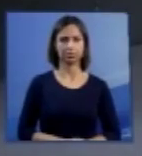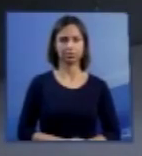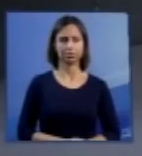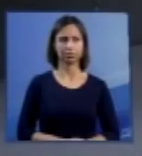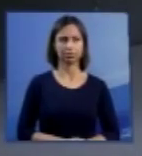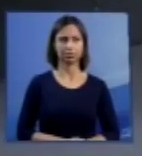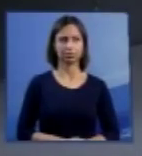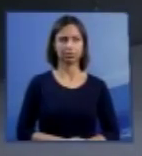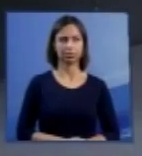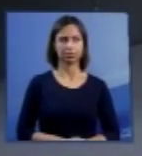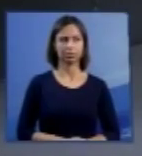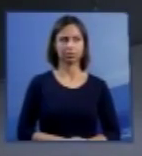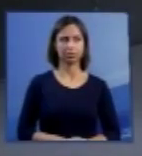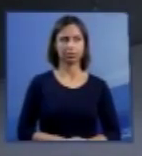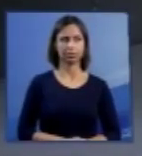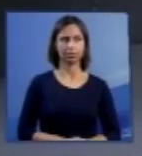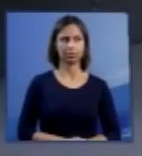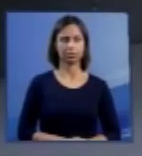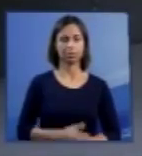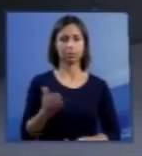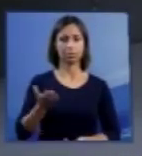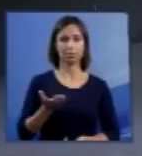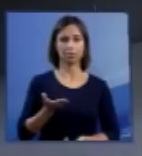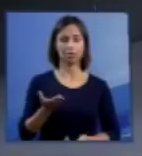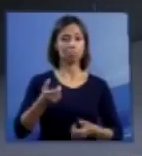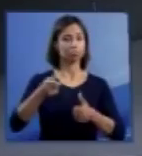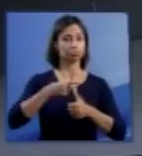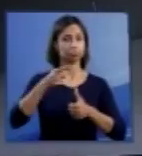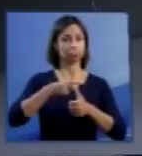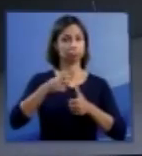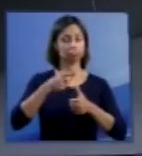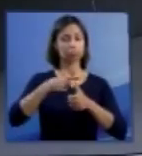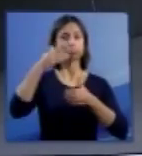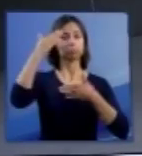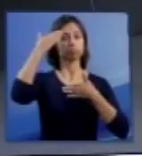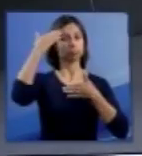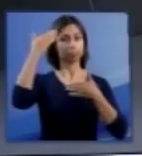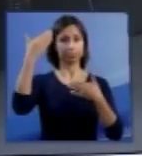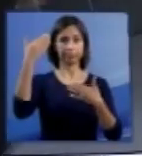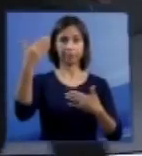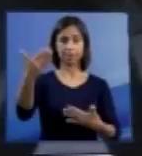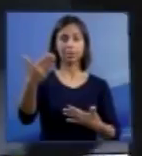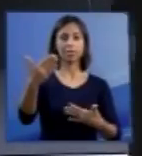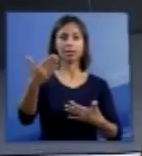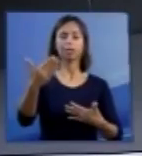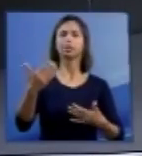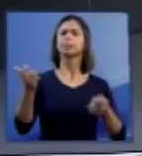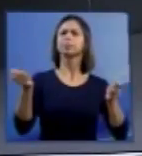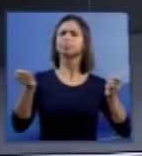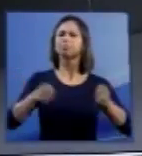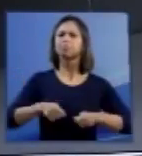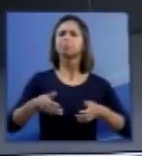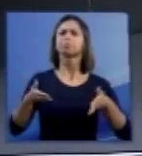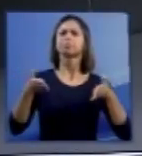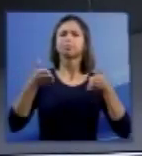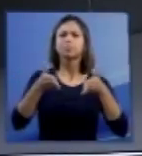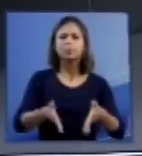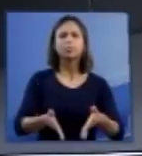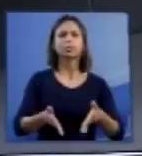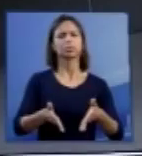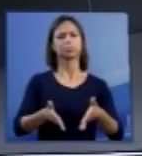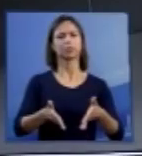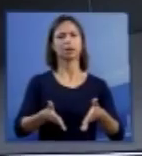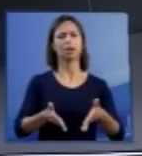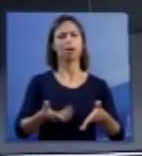Eu quero, em primeiro lugar, agradecer a possibilidade de participar desta audiência pública,